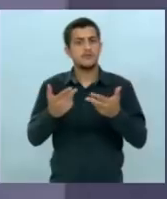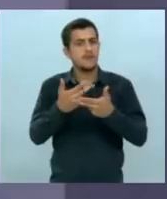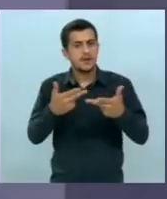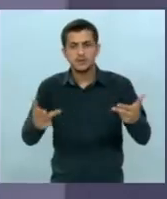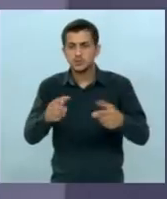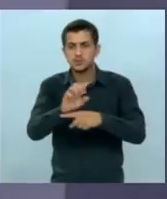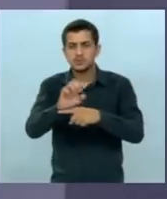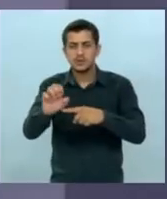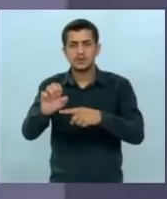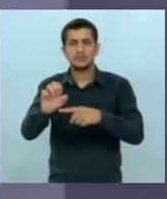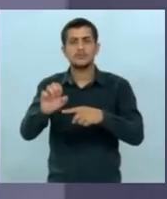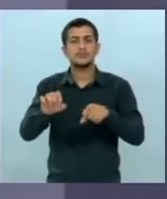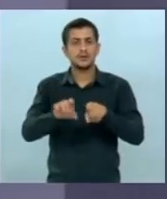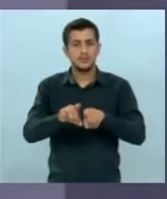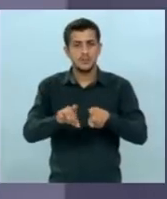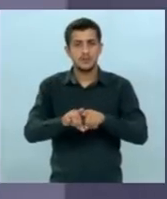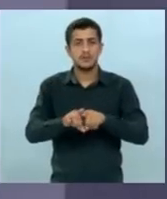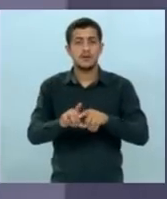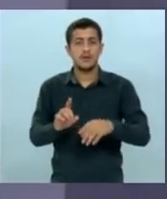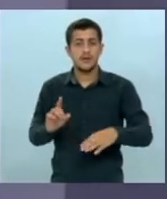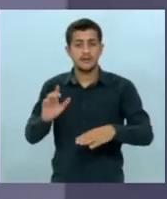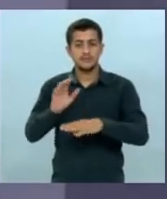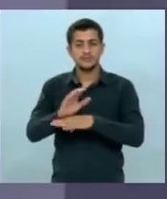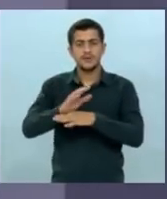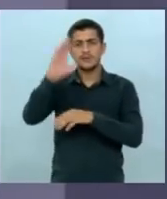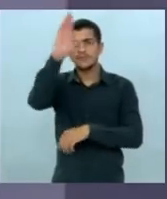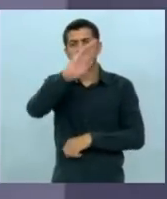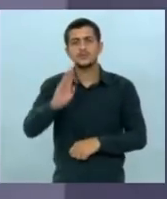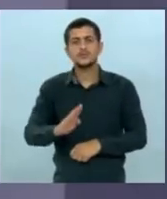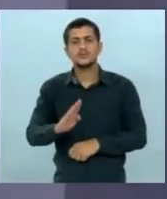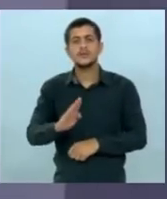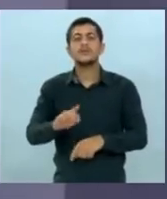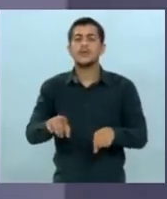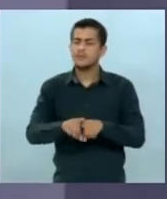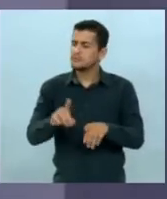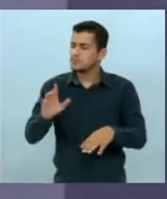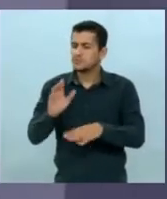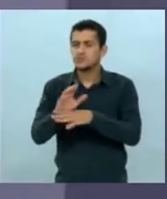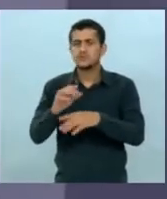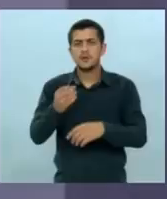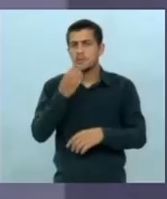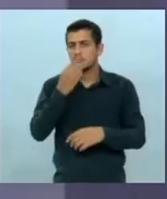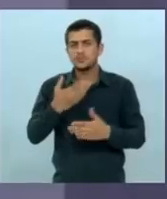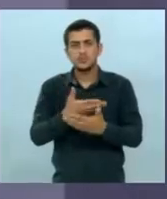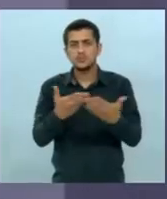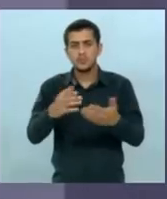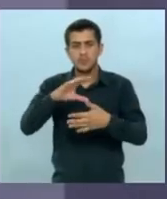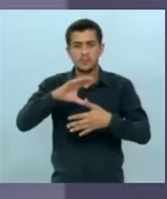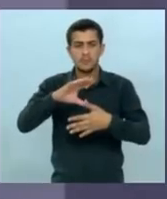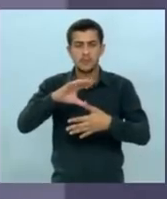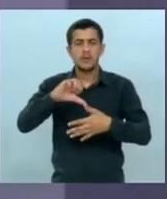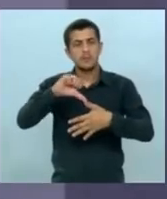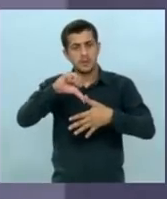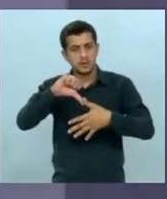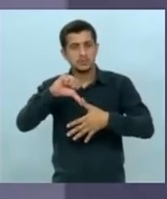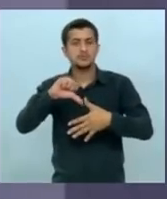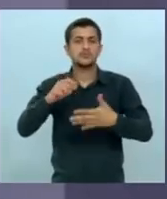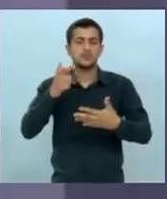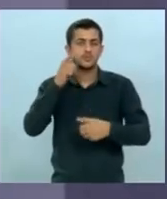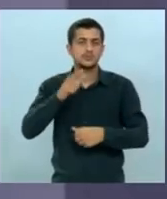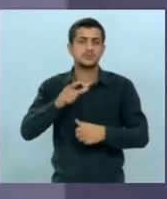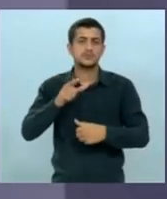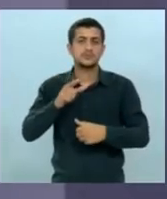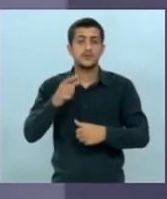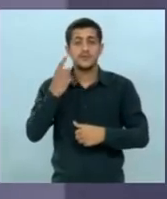Estado de Mato Grosso do Sul vai beneficiar beneficiar o Brasil e vai beneficiar Estados da América do Sul o próprio nome já diz então